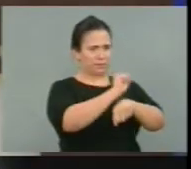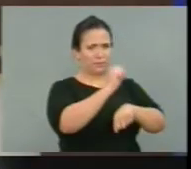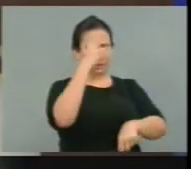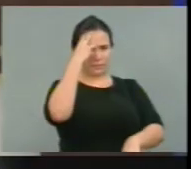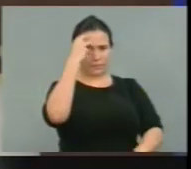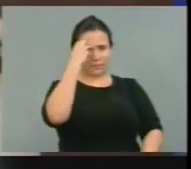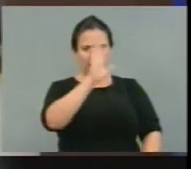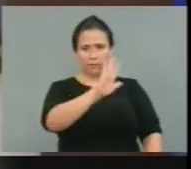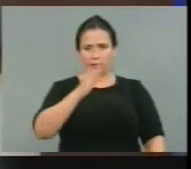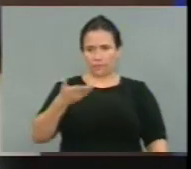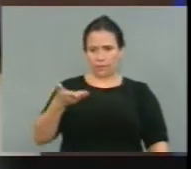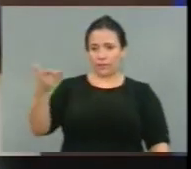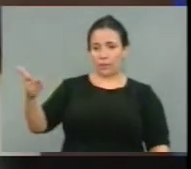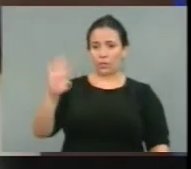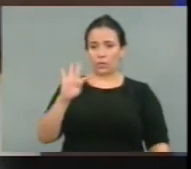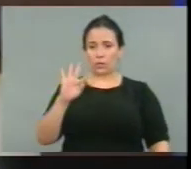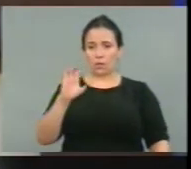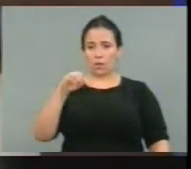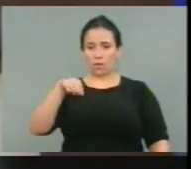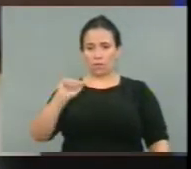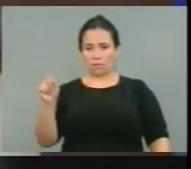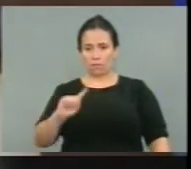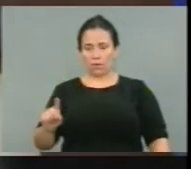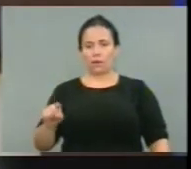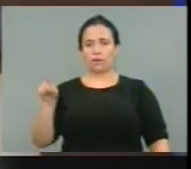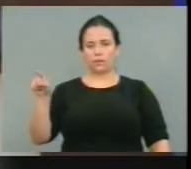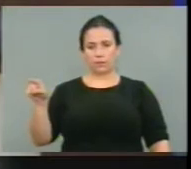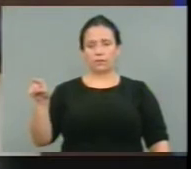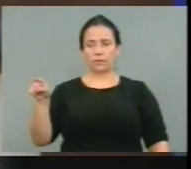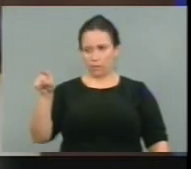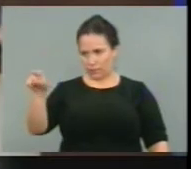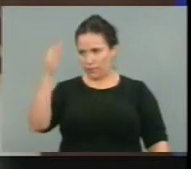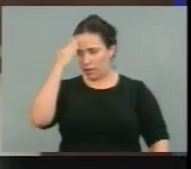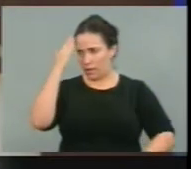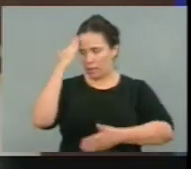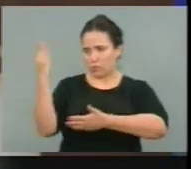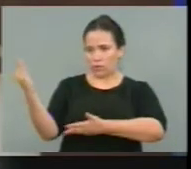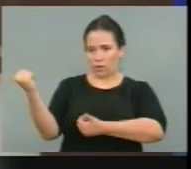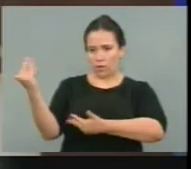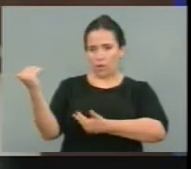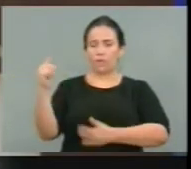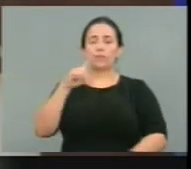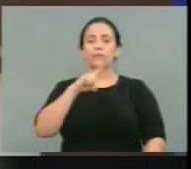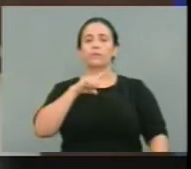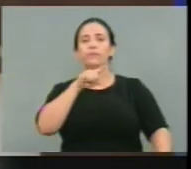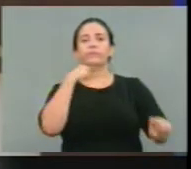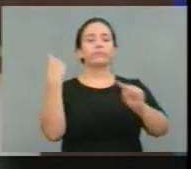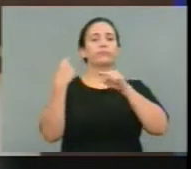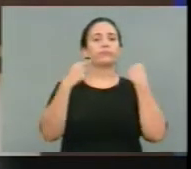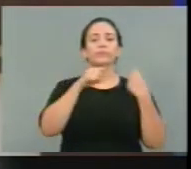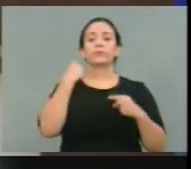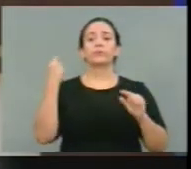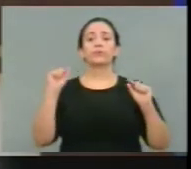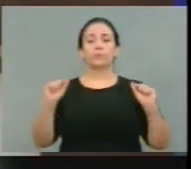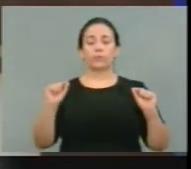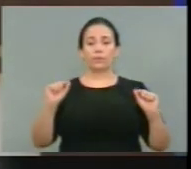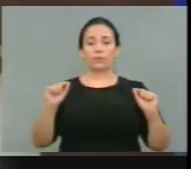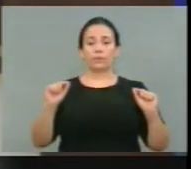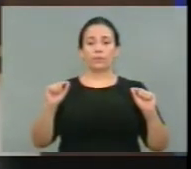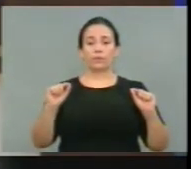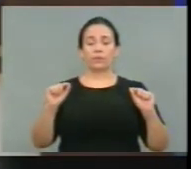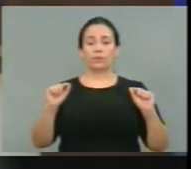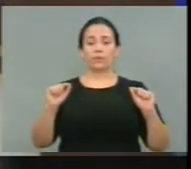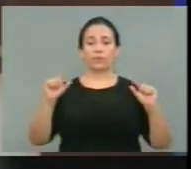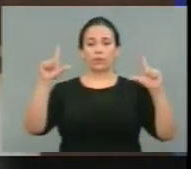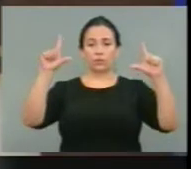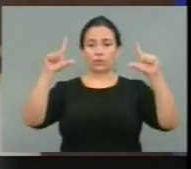O deputado Tomás, 64% dos homicídios de adolescentes, indica o seguinte, que eles, que eles